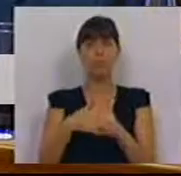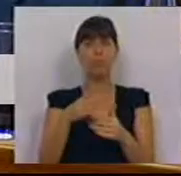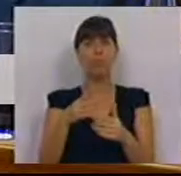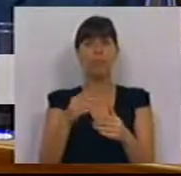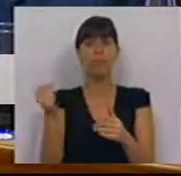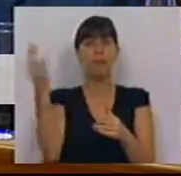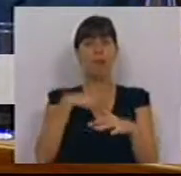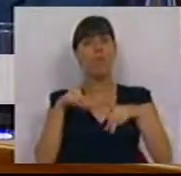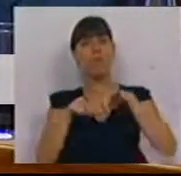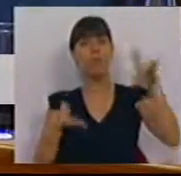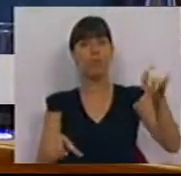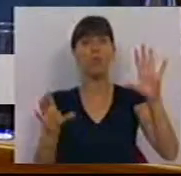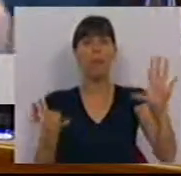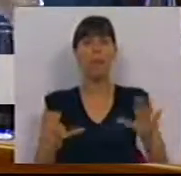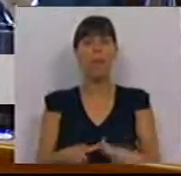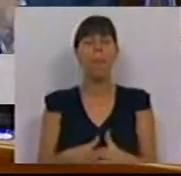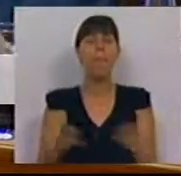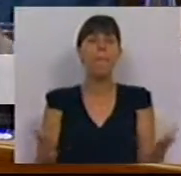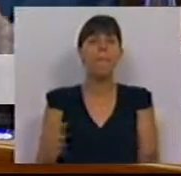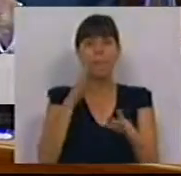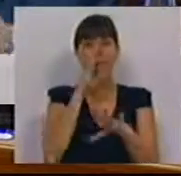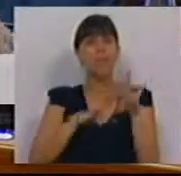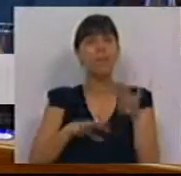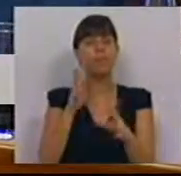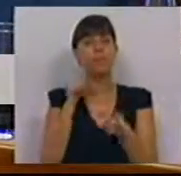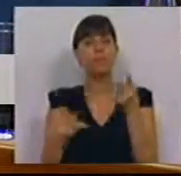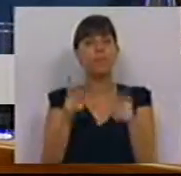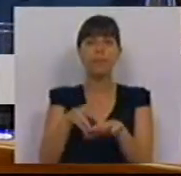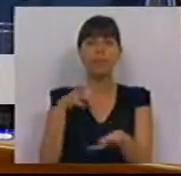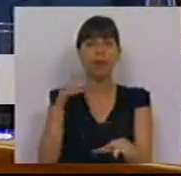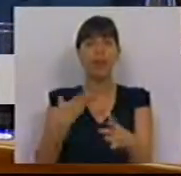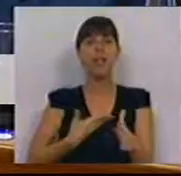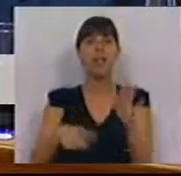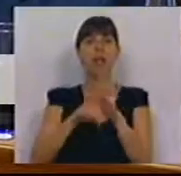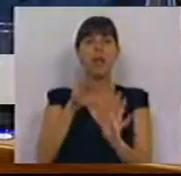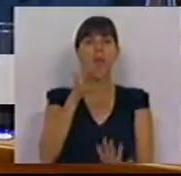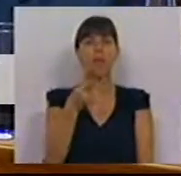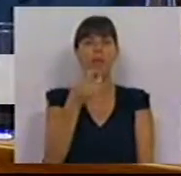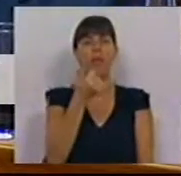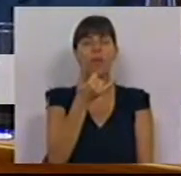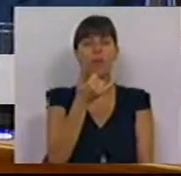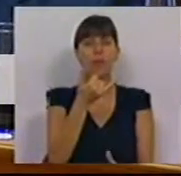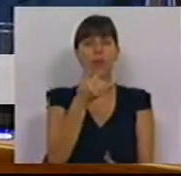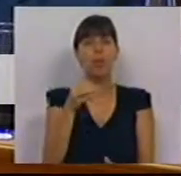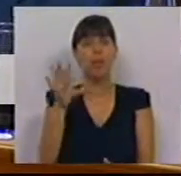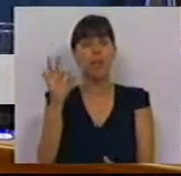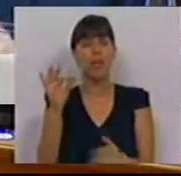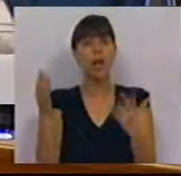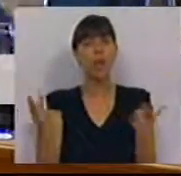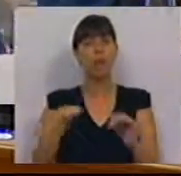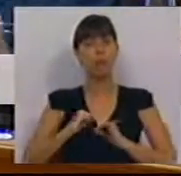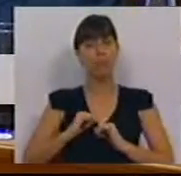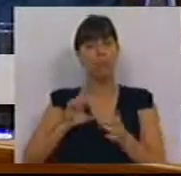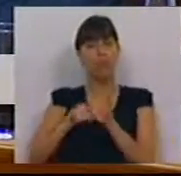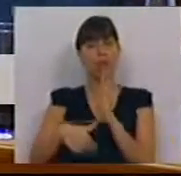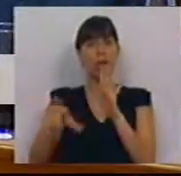em várias partes do país assim o fizemos com a apreciação parlamentar do decreto de lei 49 de 2014 no